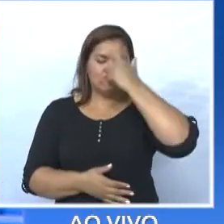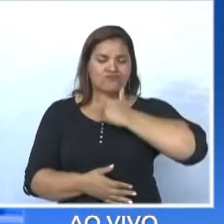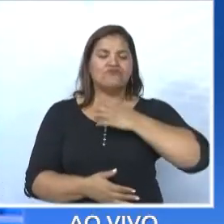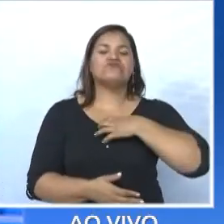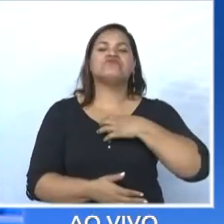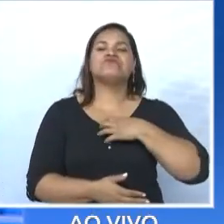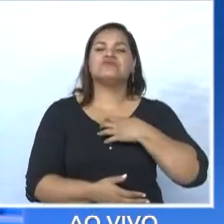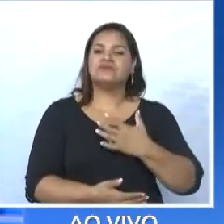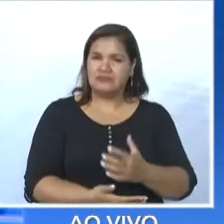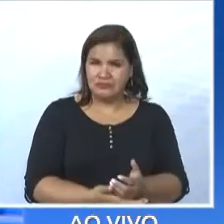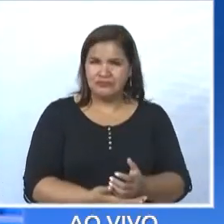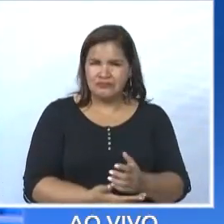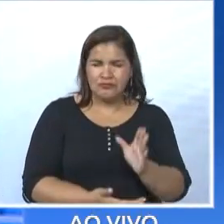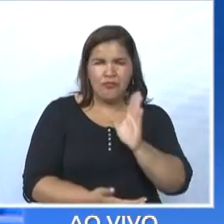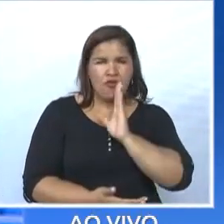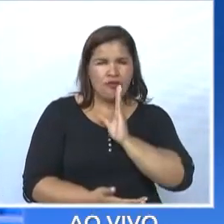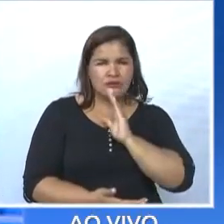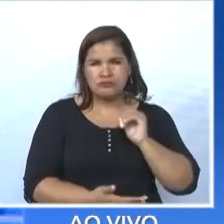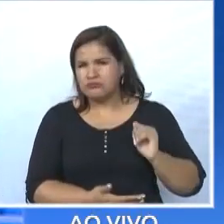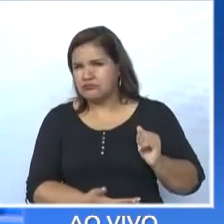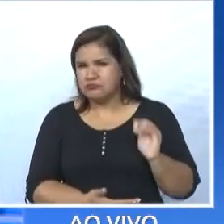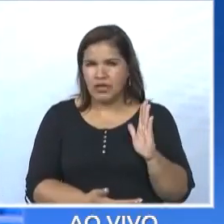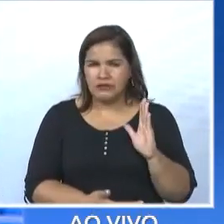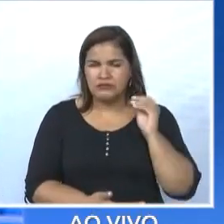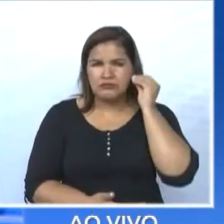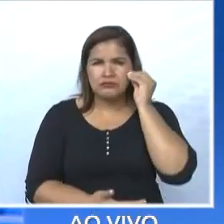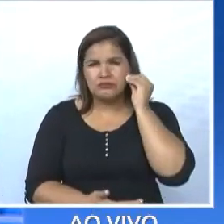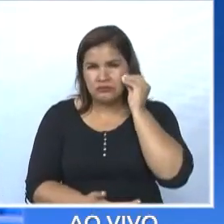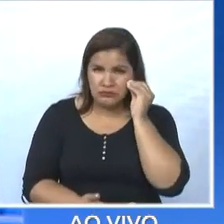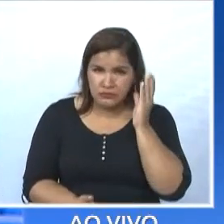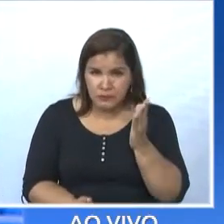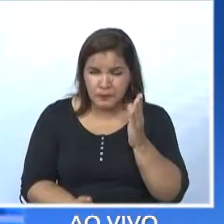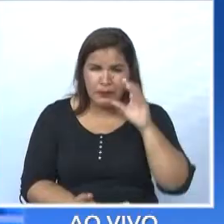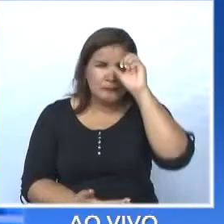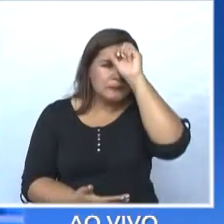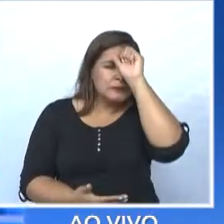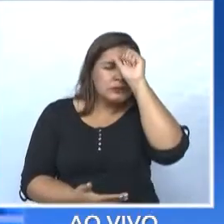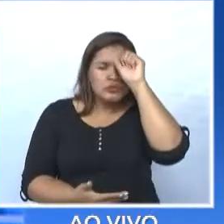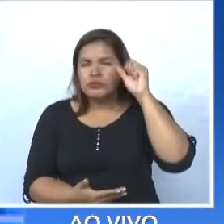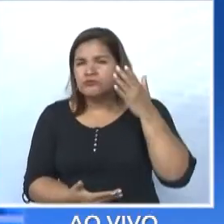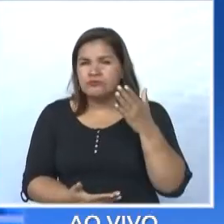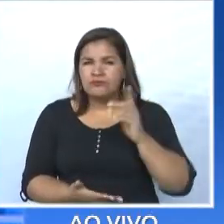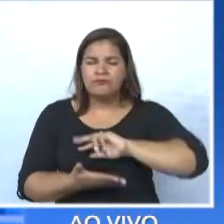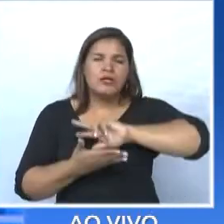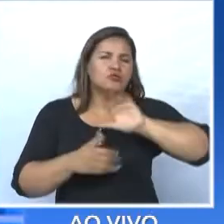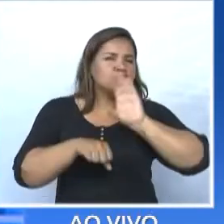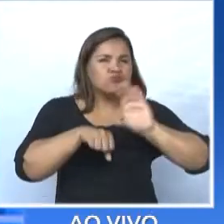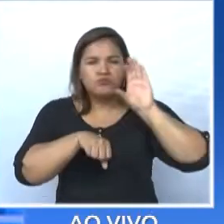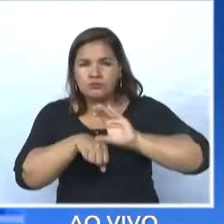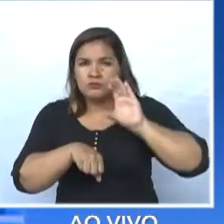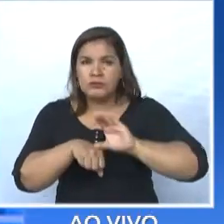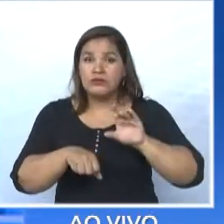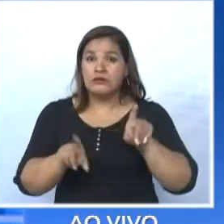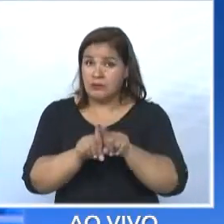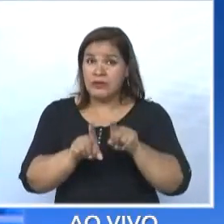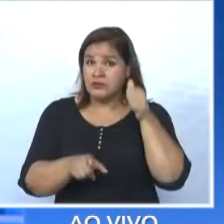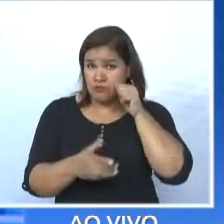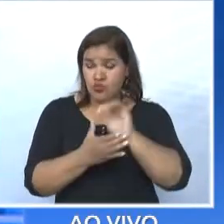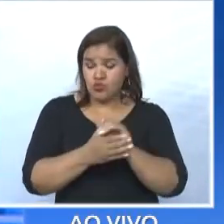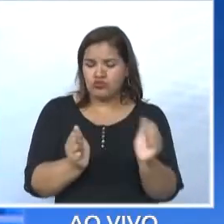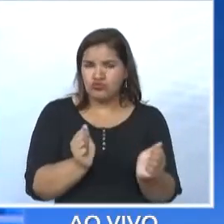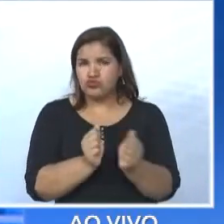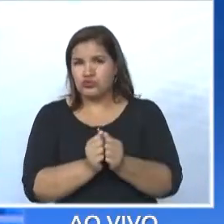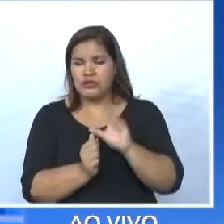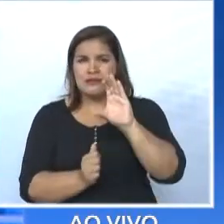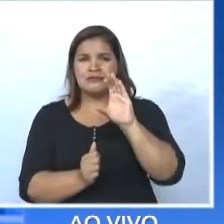Conheço muito mais, estou mais experiente, aprendi muito, fiz vários cursos, inclusive com a minha esposa, com a Cíntia, que tem um curso